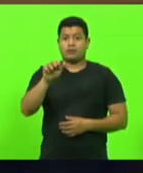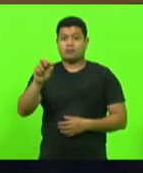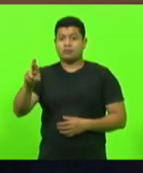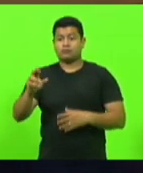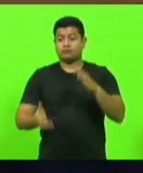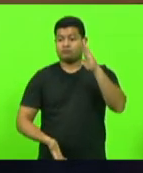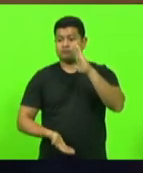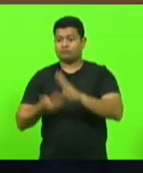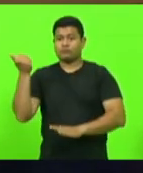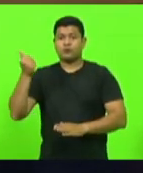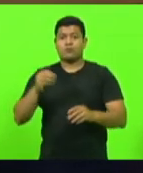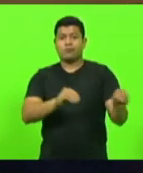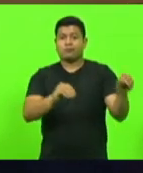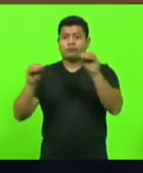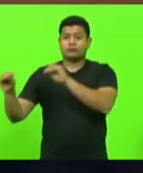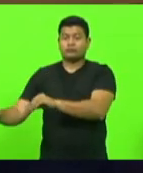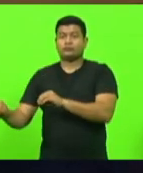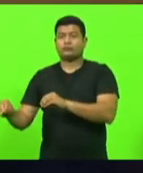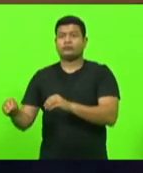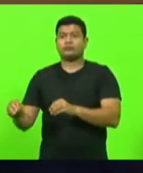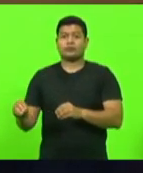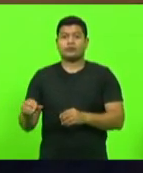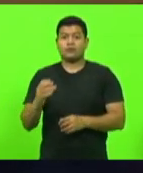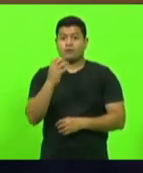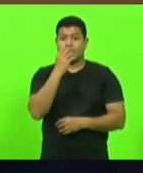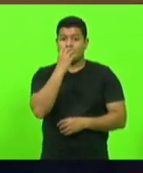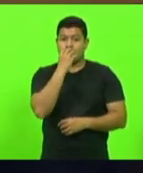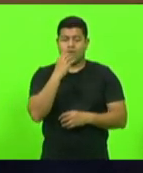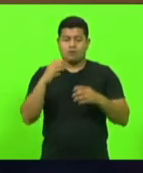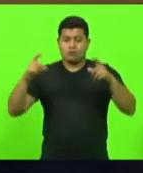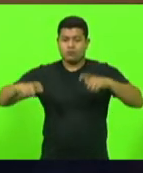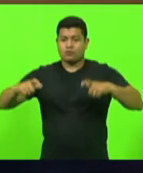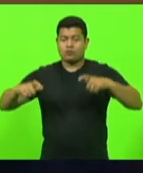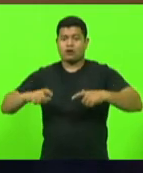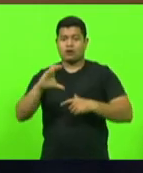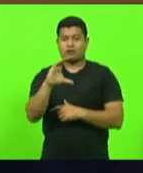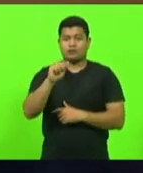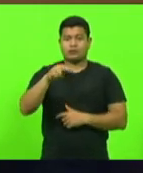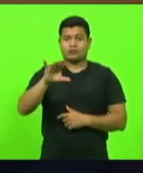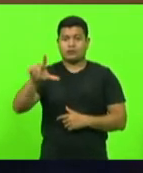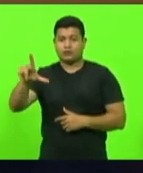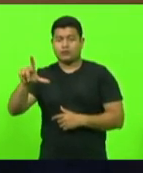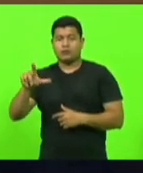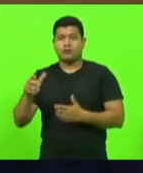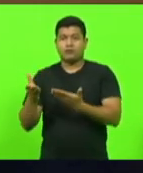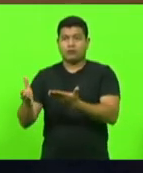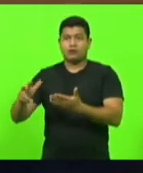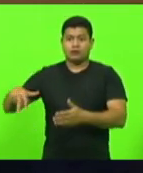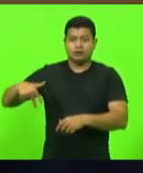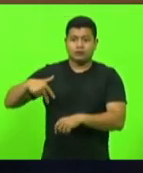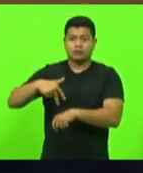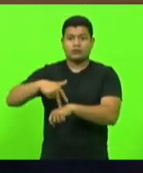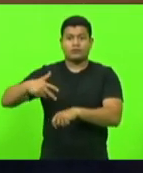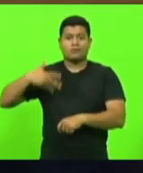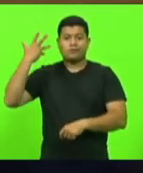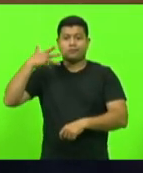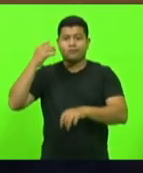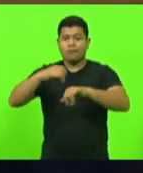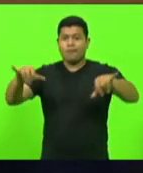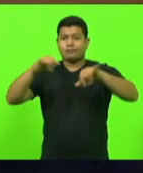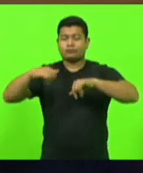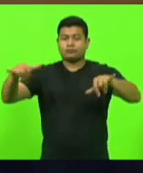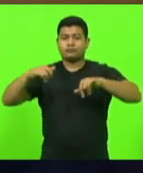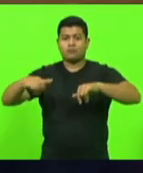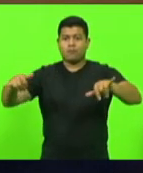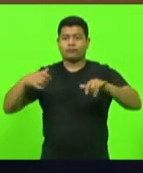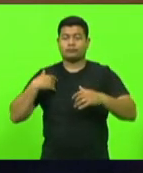o trabalho que ele faz ele ministra palestras no Paraná no Rio Grande do Sul foi convidado para ministrar palestras na Argentina